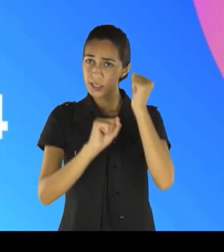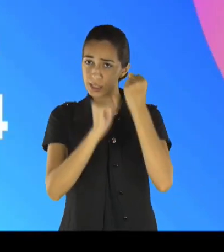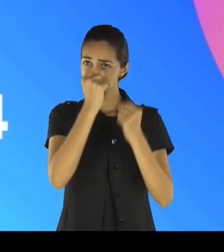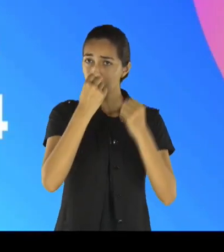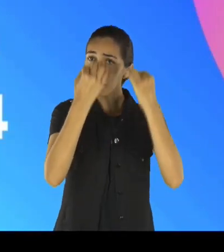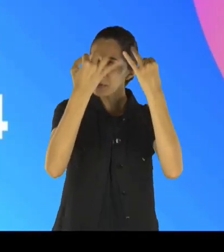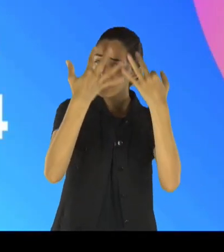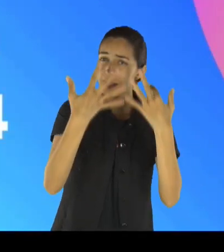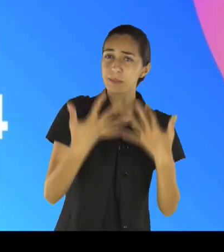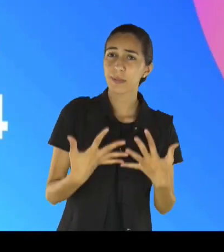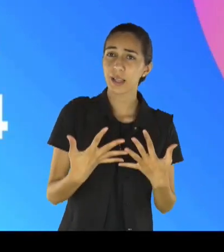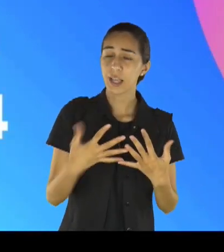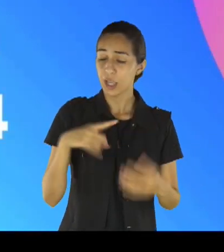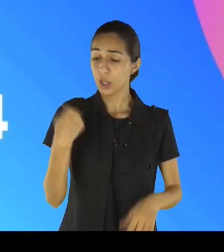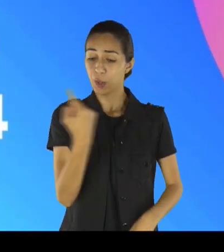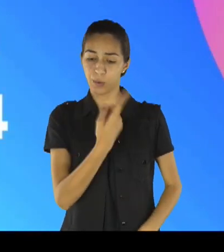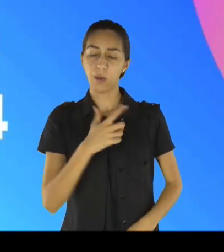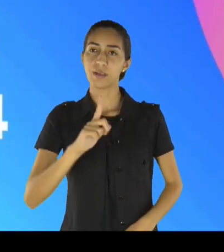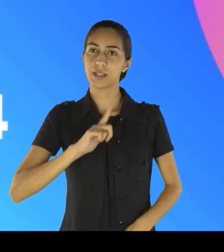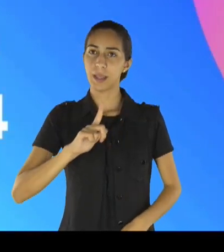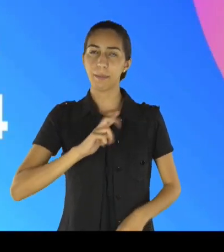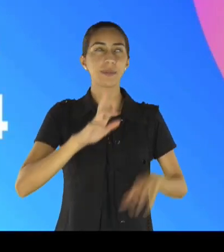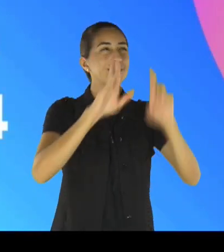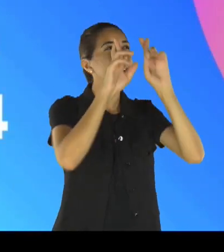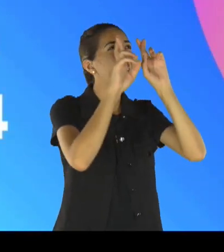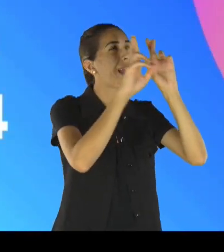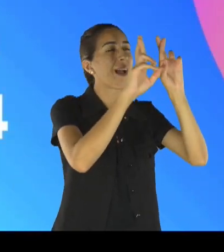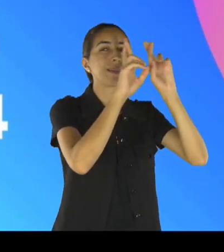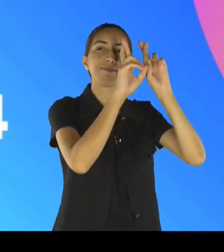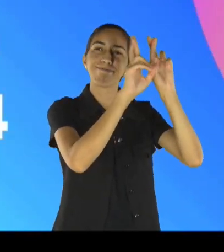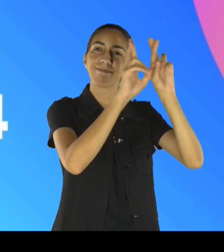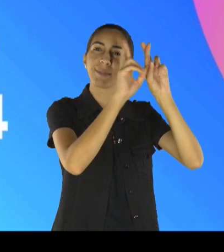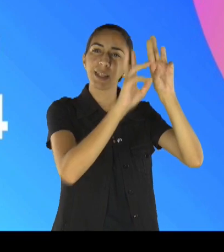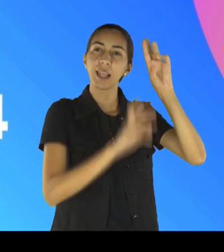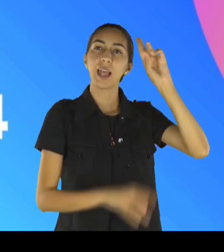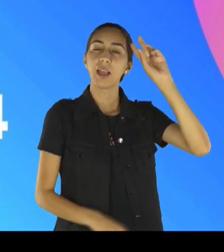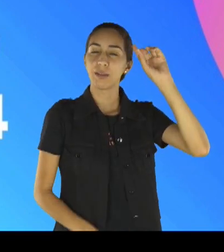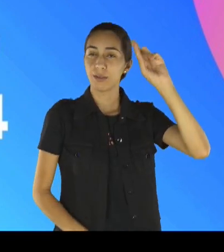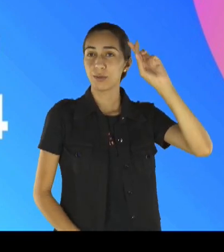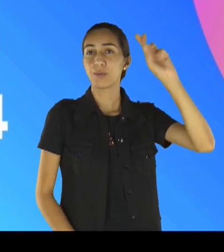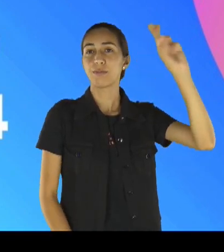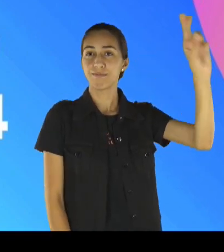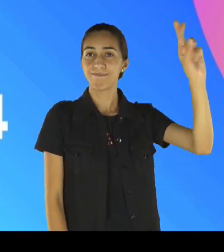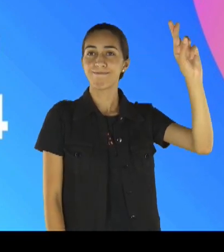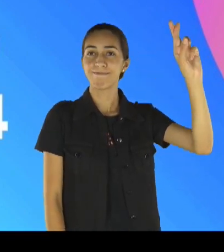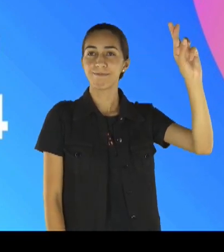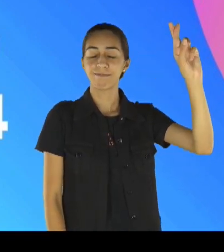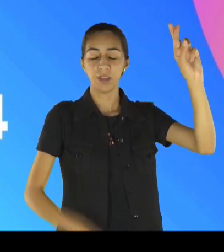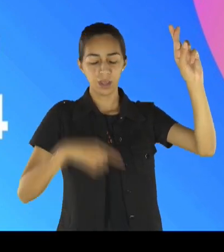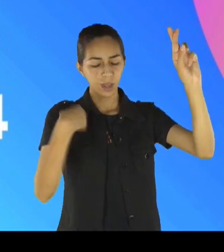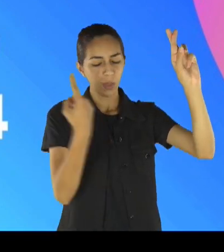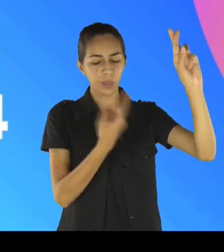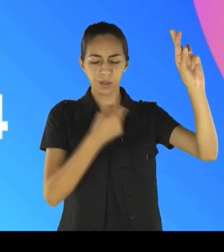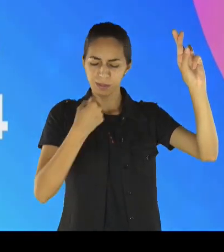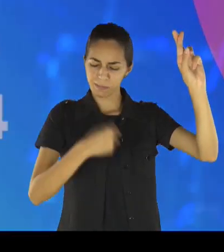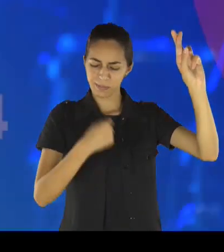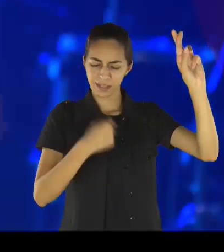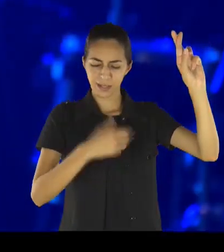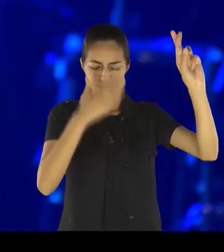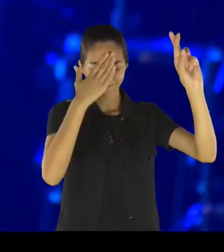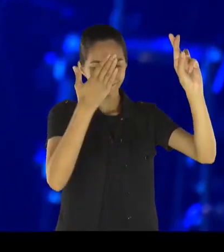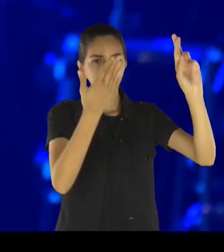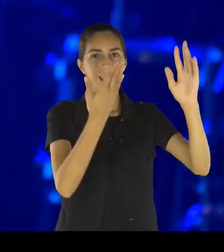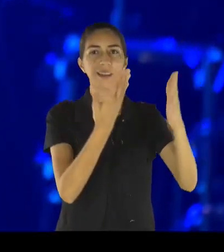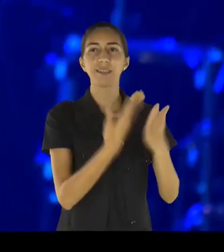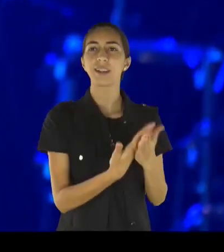vou esperar em quem, pastor Ciro, vou esperar na política, a gente fica, ah, eu acho que vai virar, Estados Unidos, a